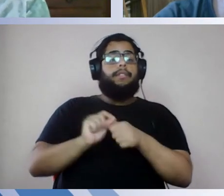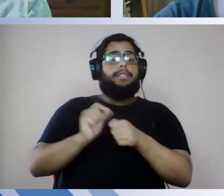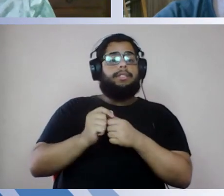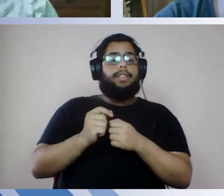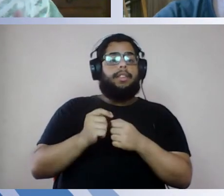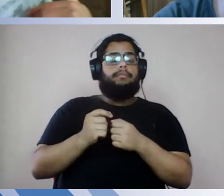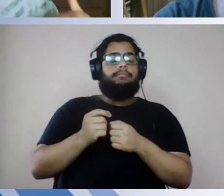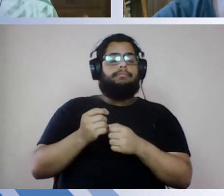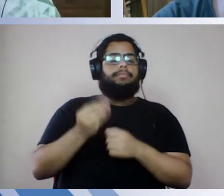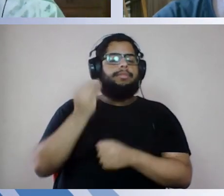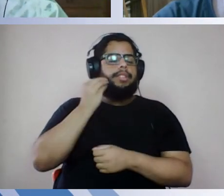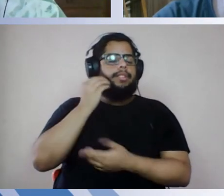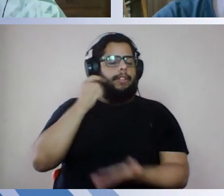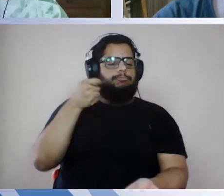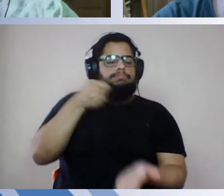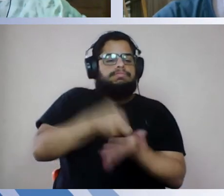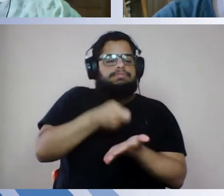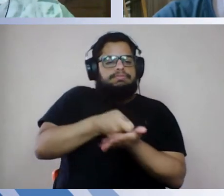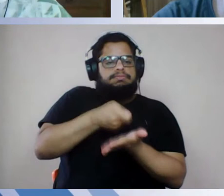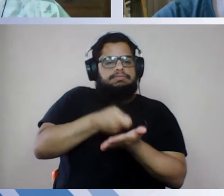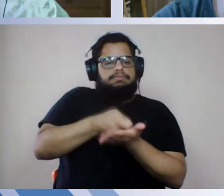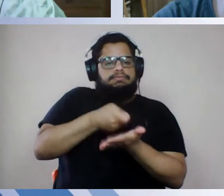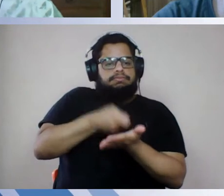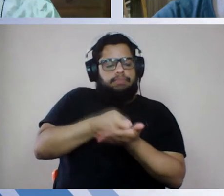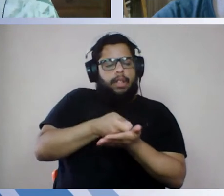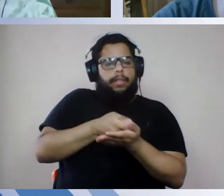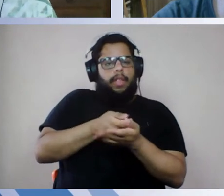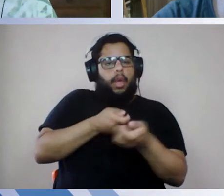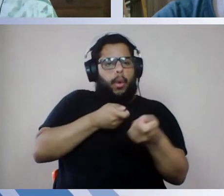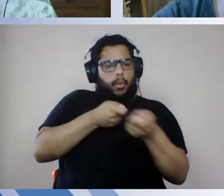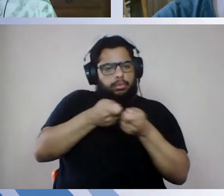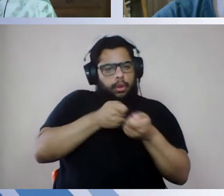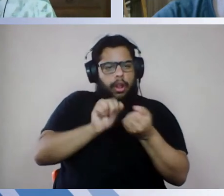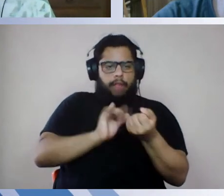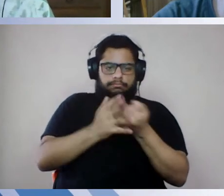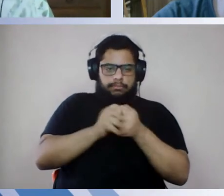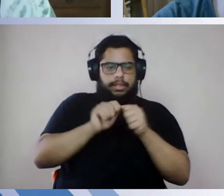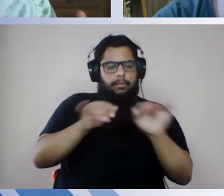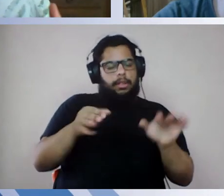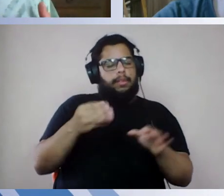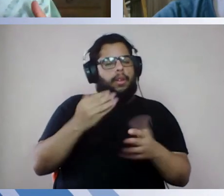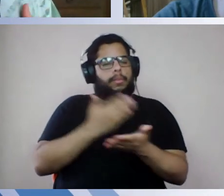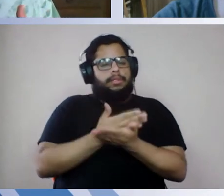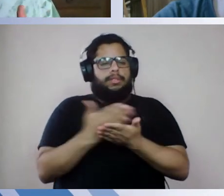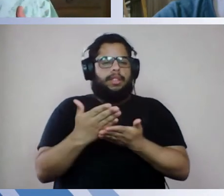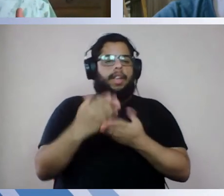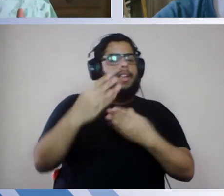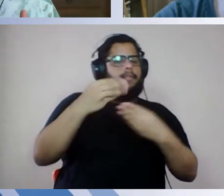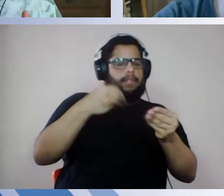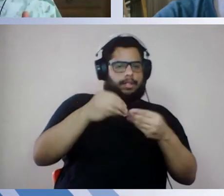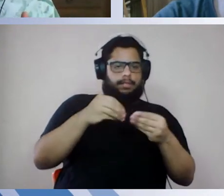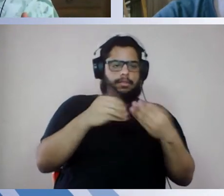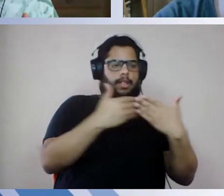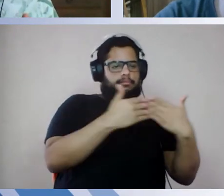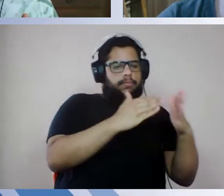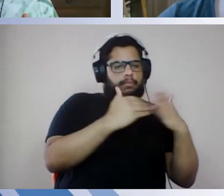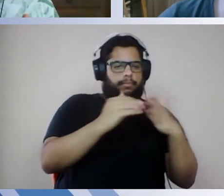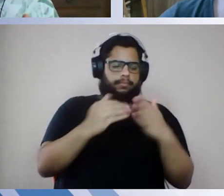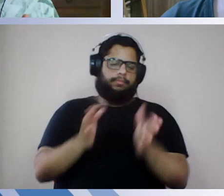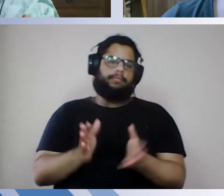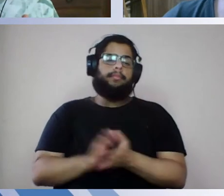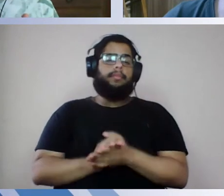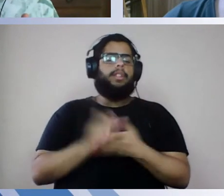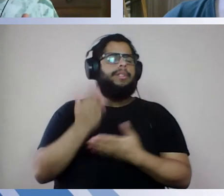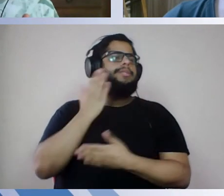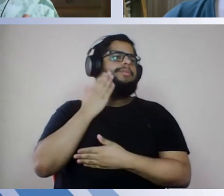a pandemia, para que a gente possa flexibilizar as coisas, voltar as coisas. Então, eu sei do sofrimento de cada um, eu também tenho